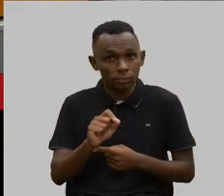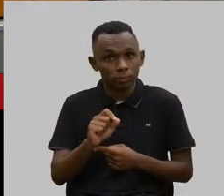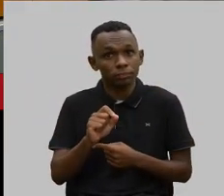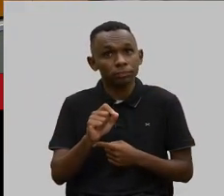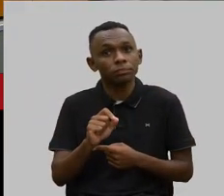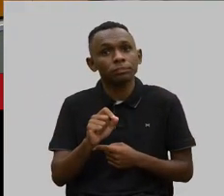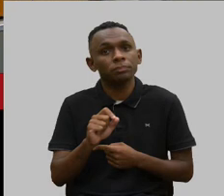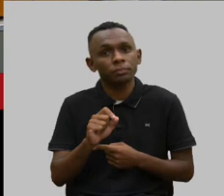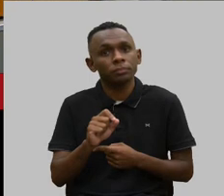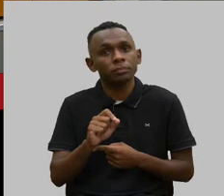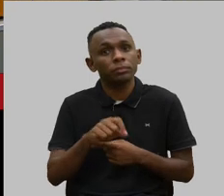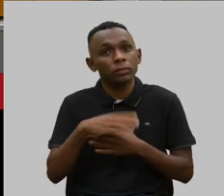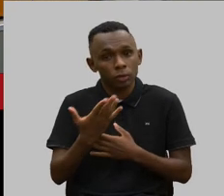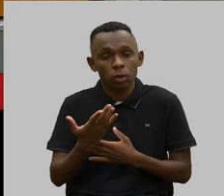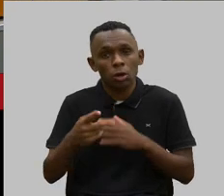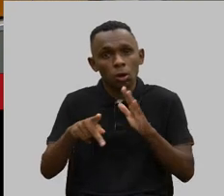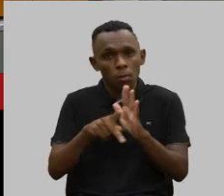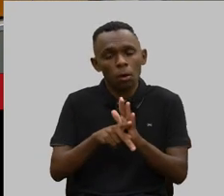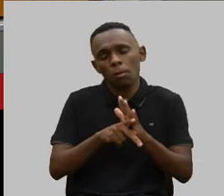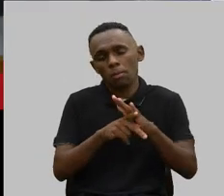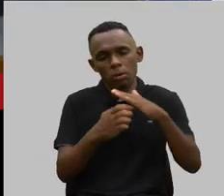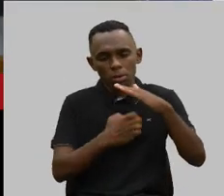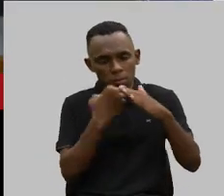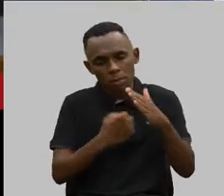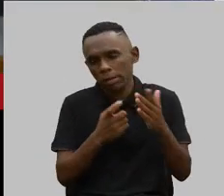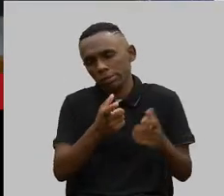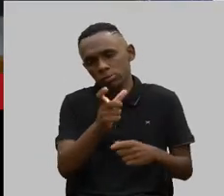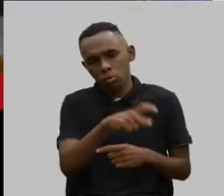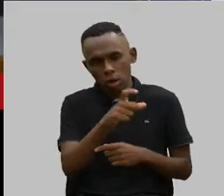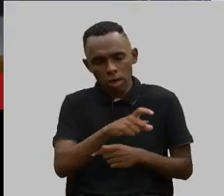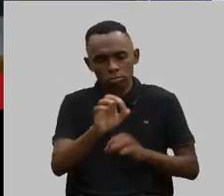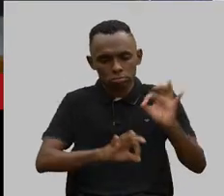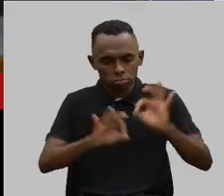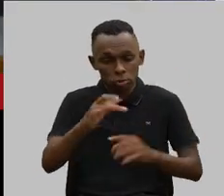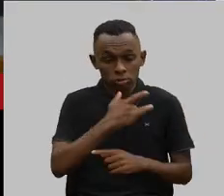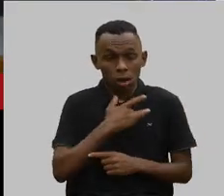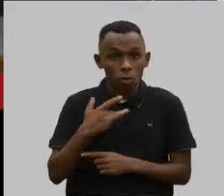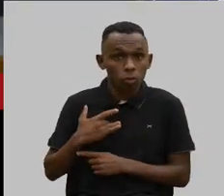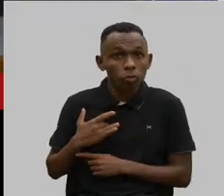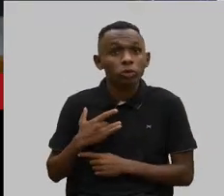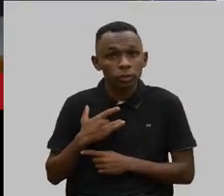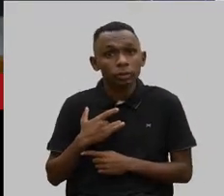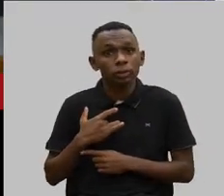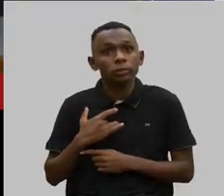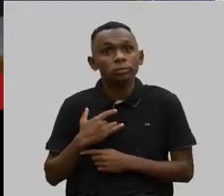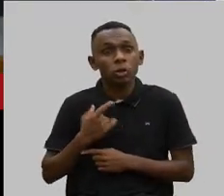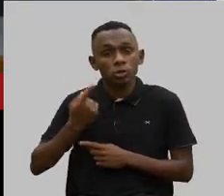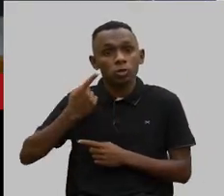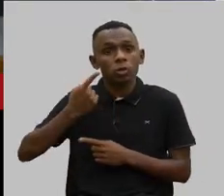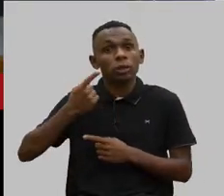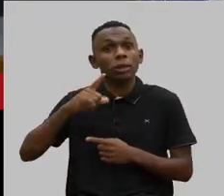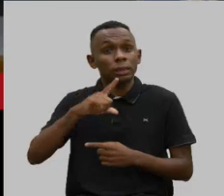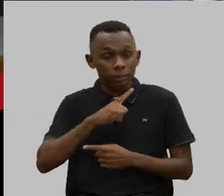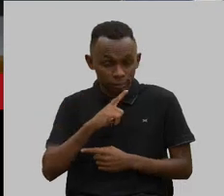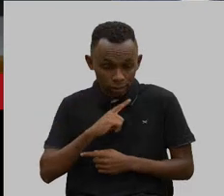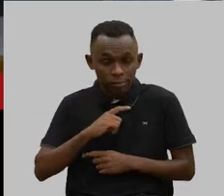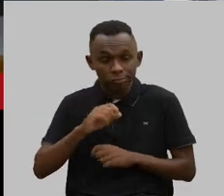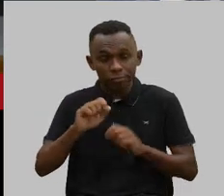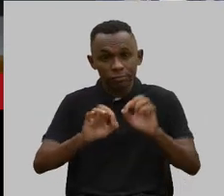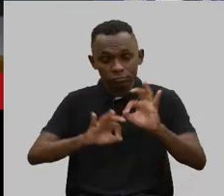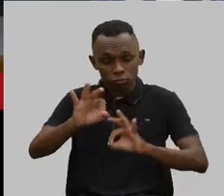excessos por parte do plano de saúde, a ANS, inclusive, tem feito essa